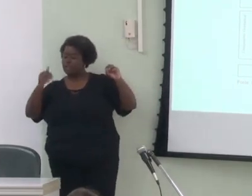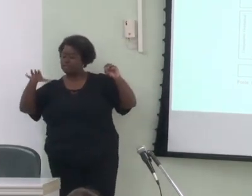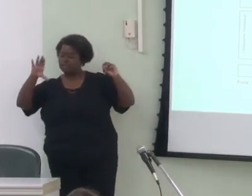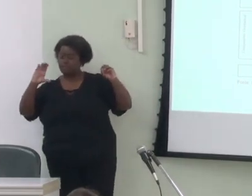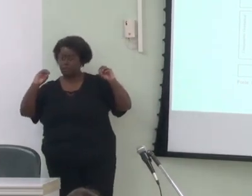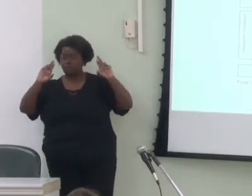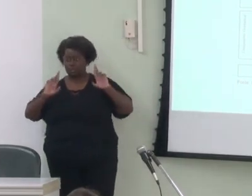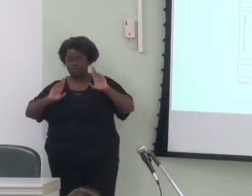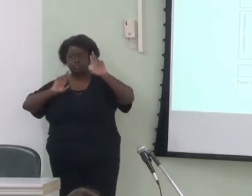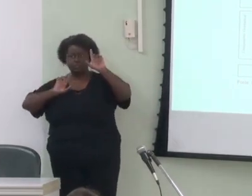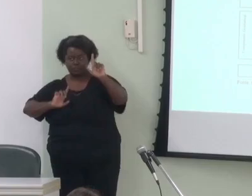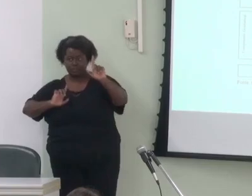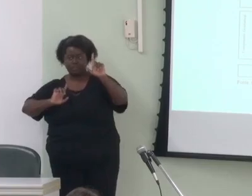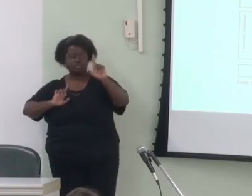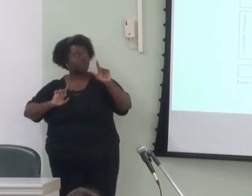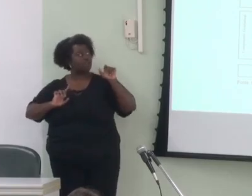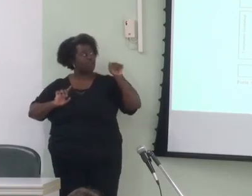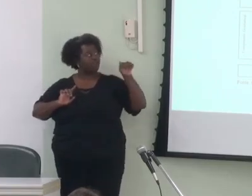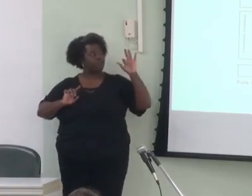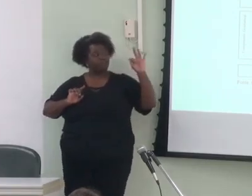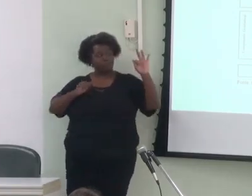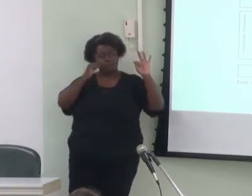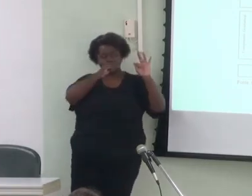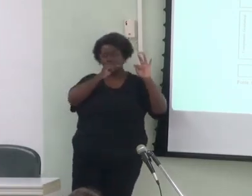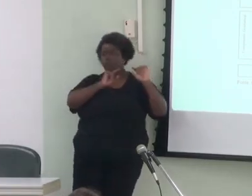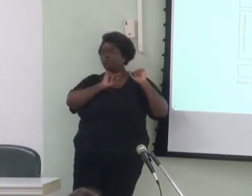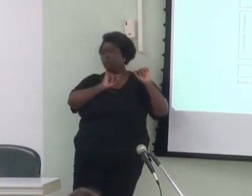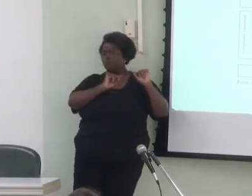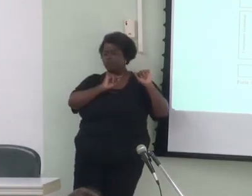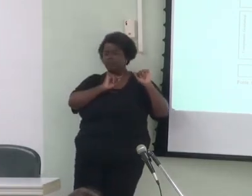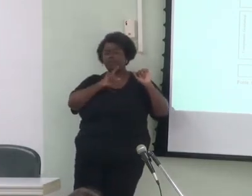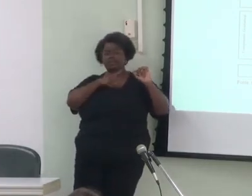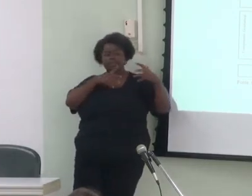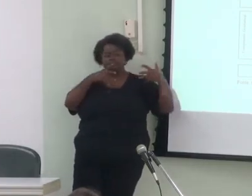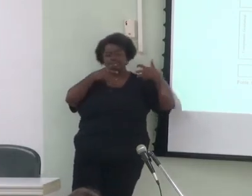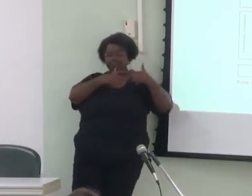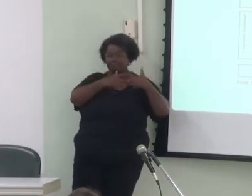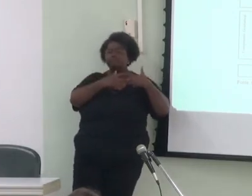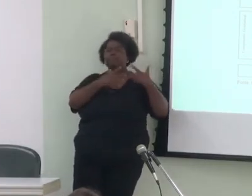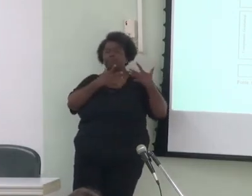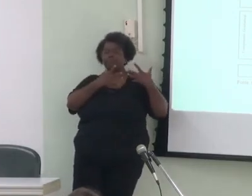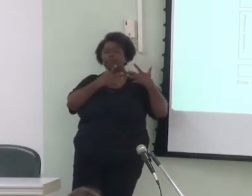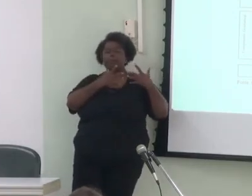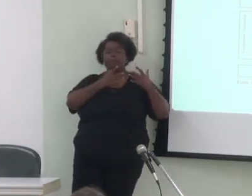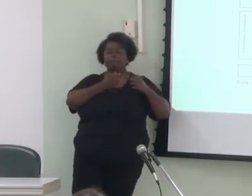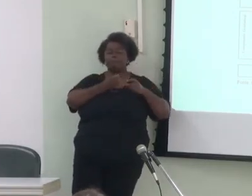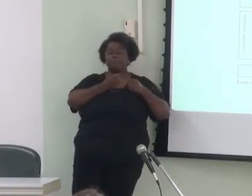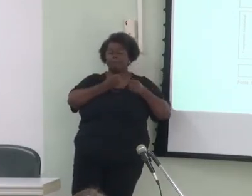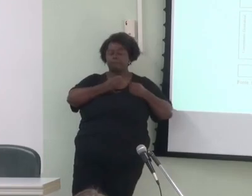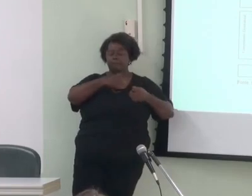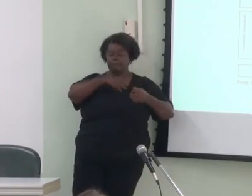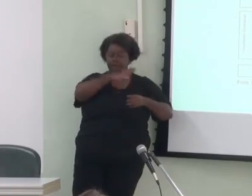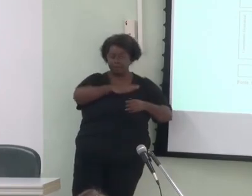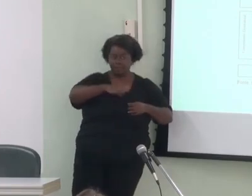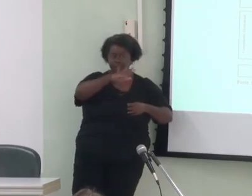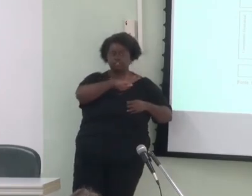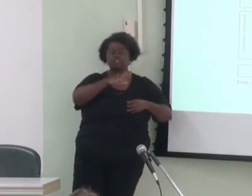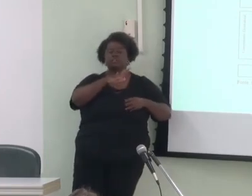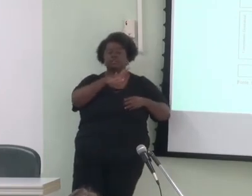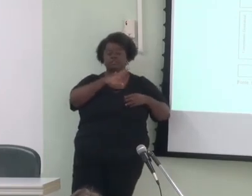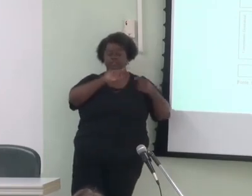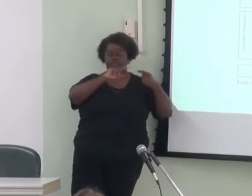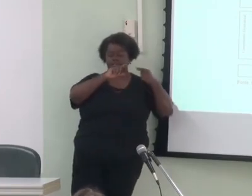relacionado com a especificação das configurações pragmáticas e semânticas que são codificadas em uma língua.